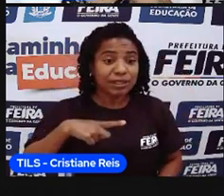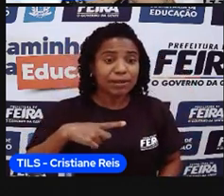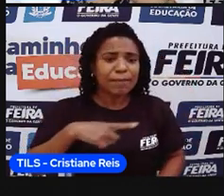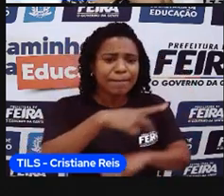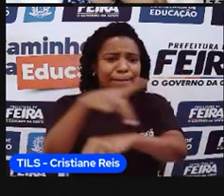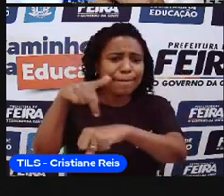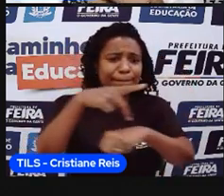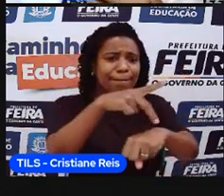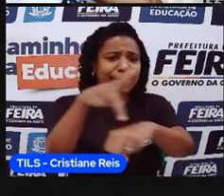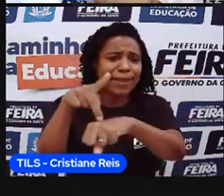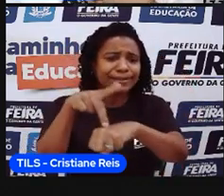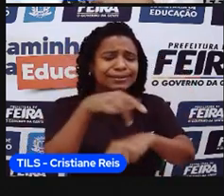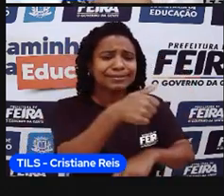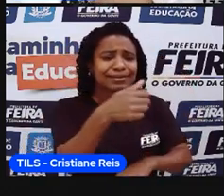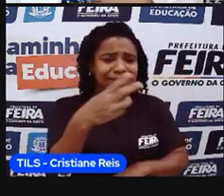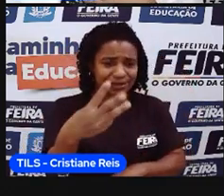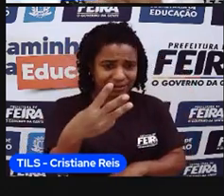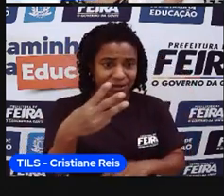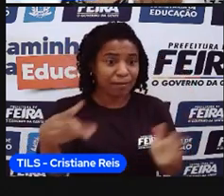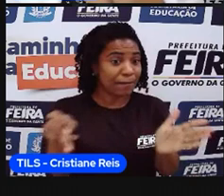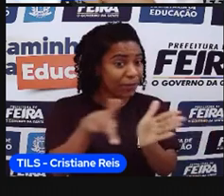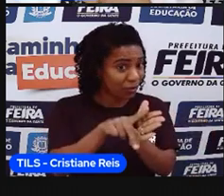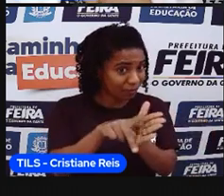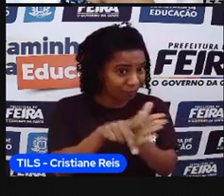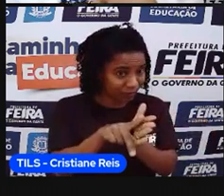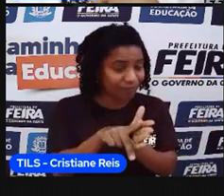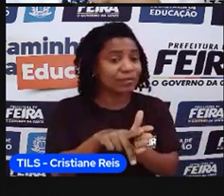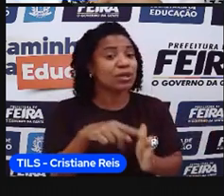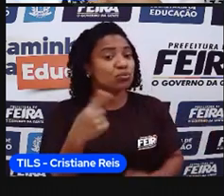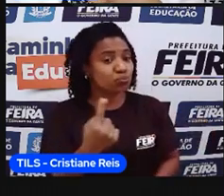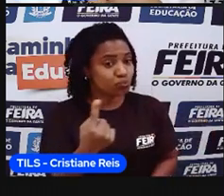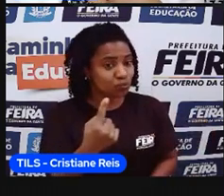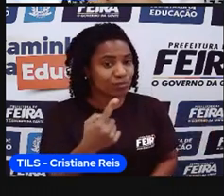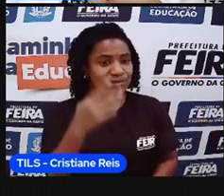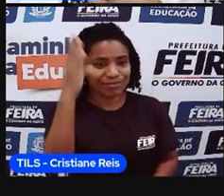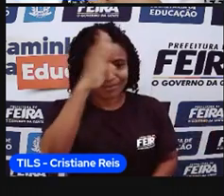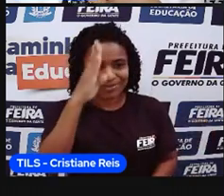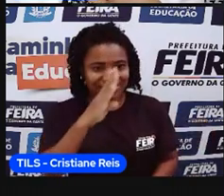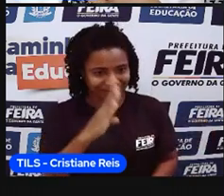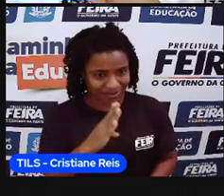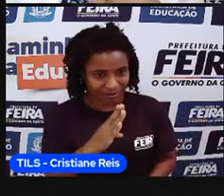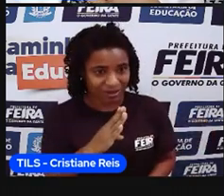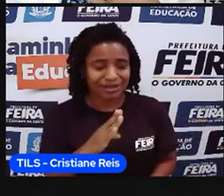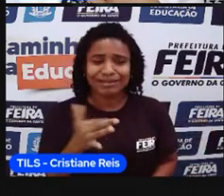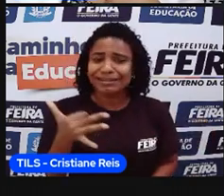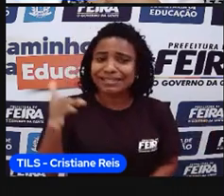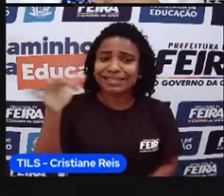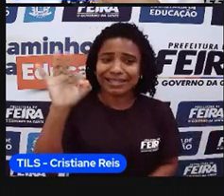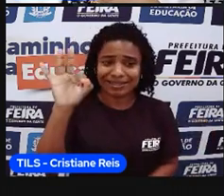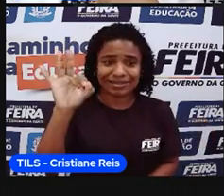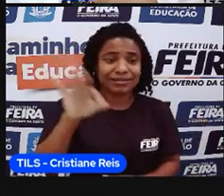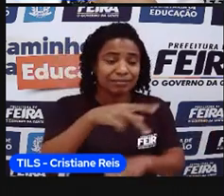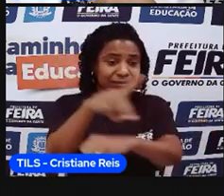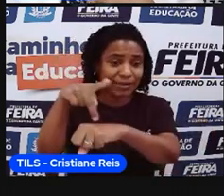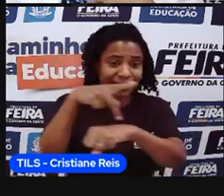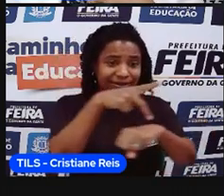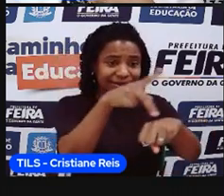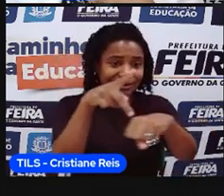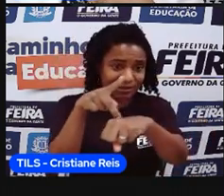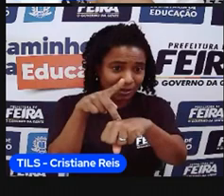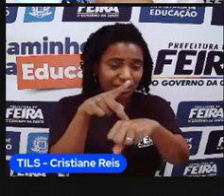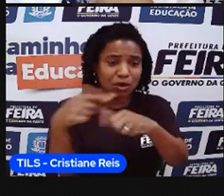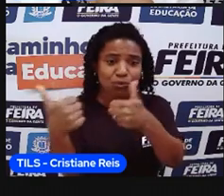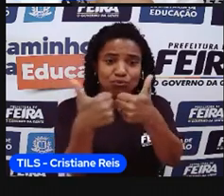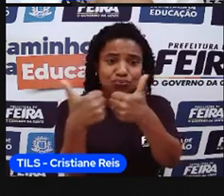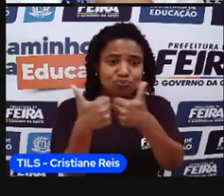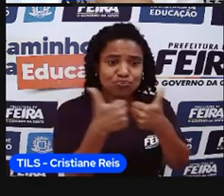compõem a América do Sul, o Brasil, é claro, e nós temos 10 países que fazem fronteira com o